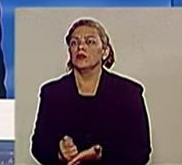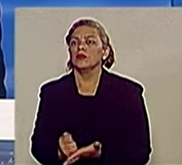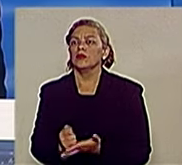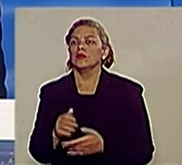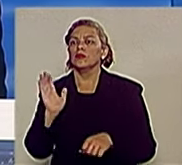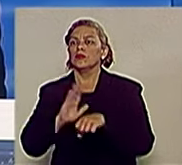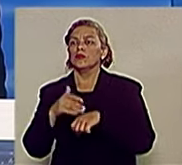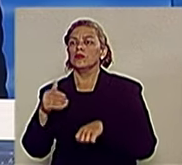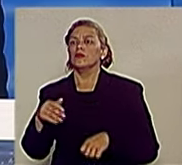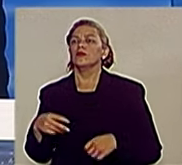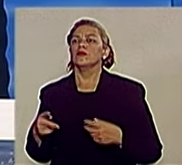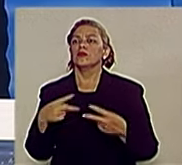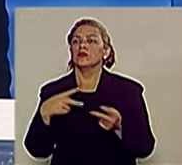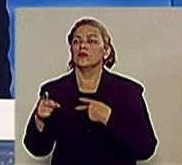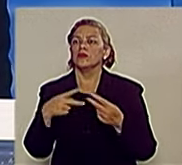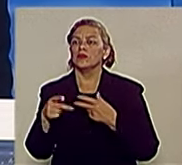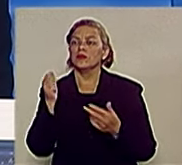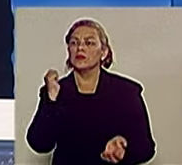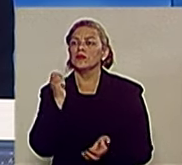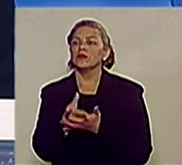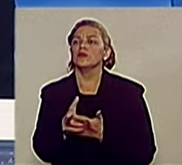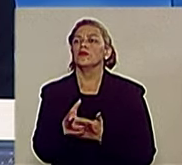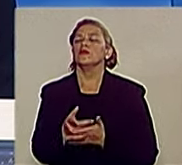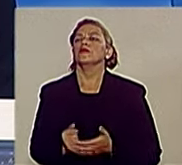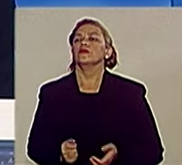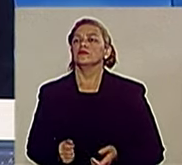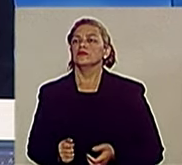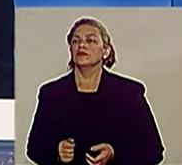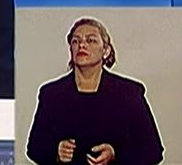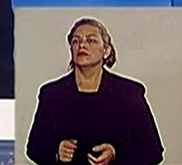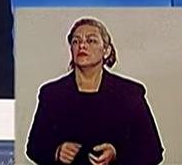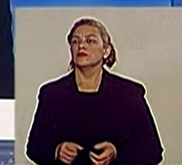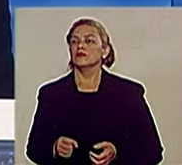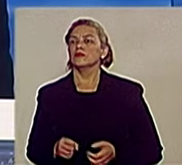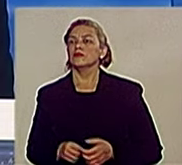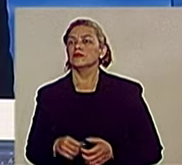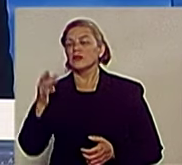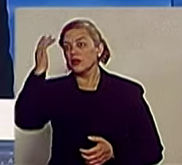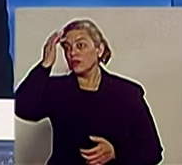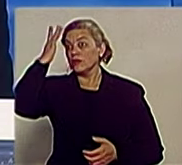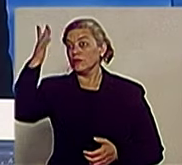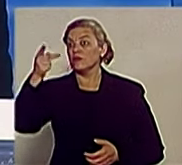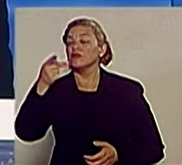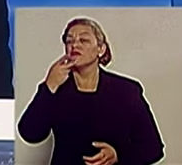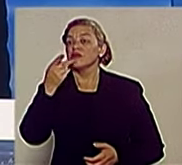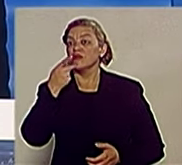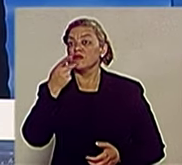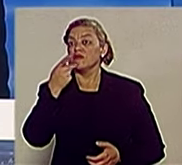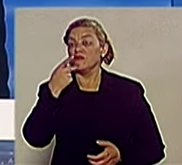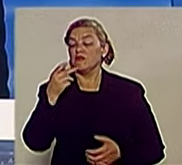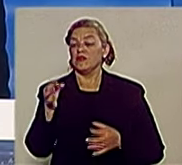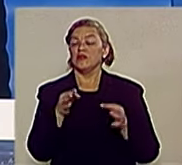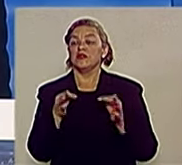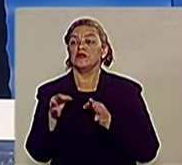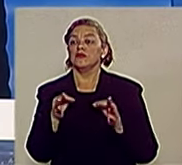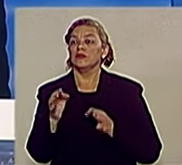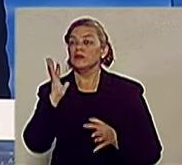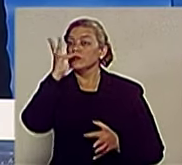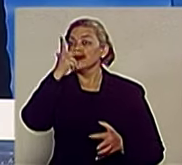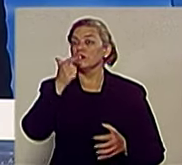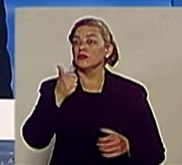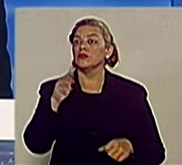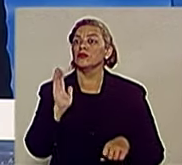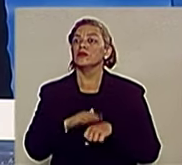é muito fácil falar em fazer um programa bonito, aumentar o número de carros na rua. O grande problema é quem